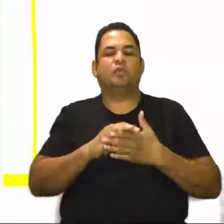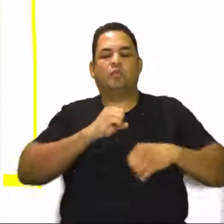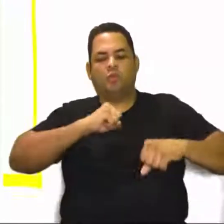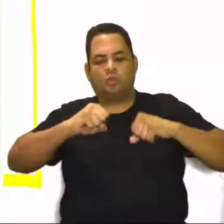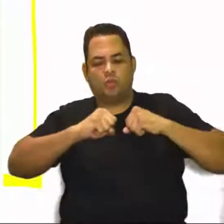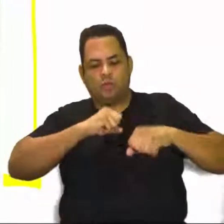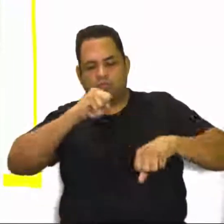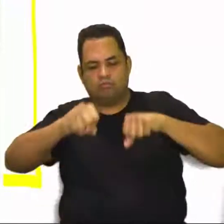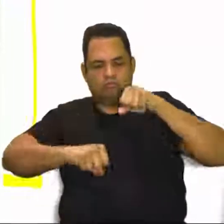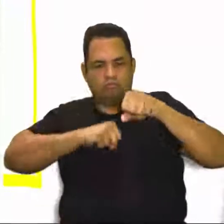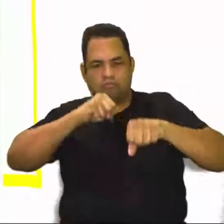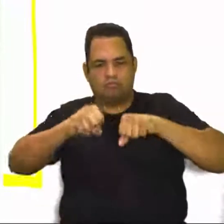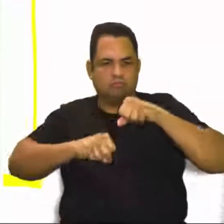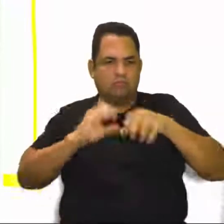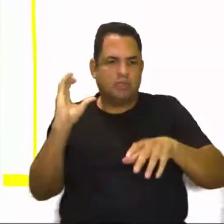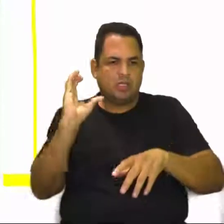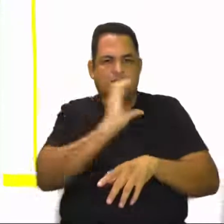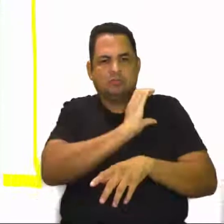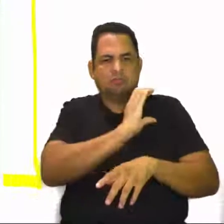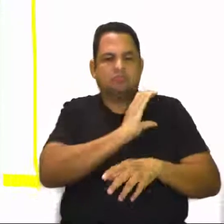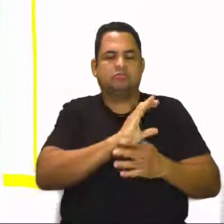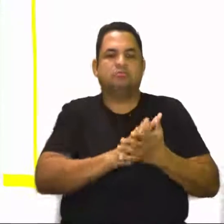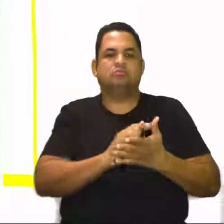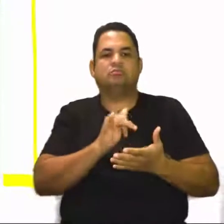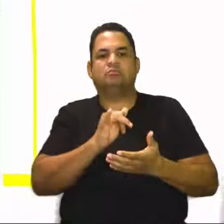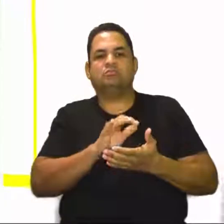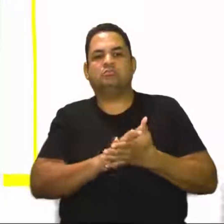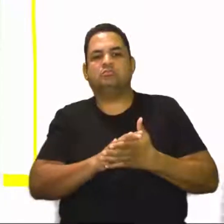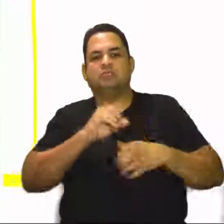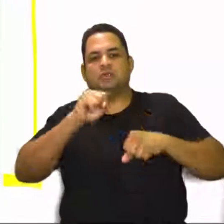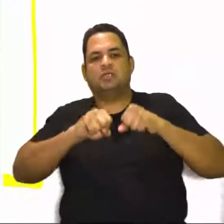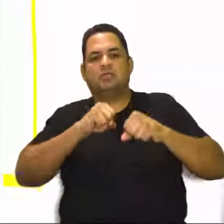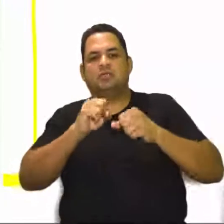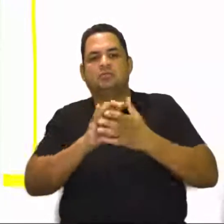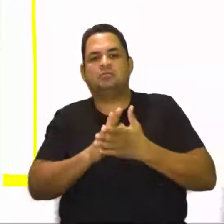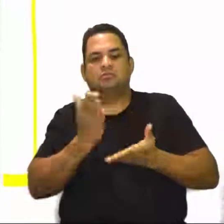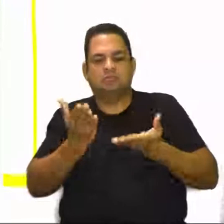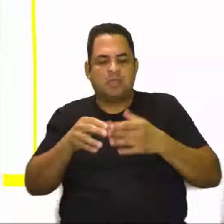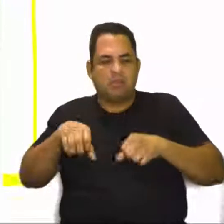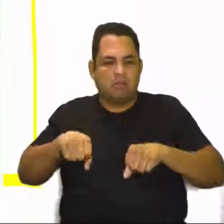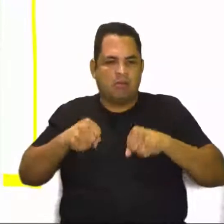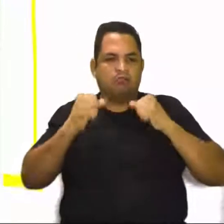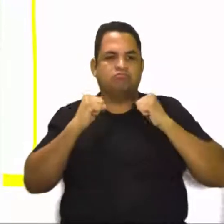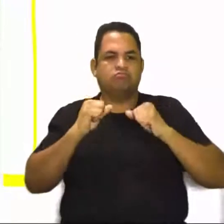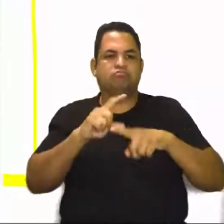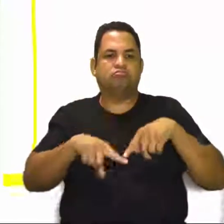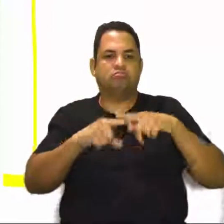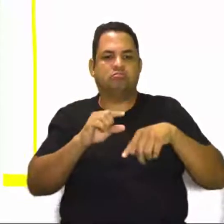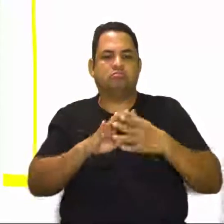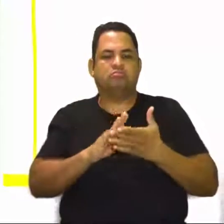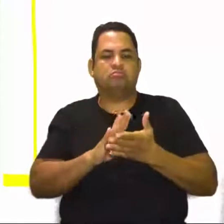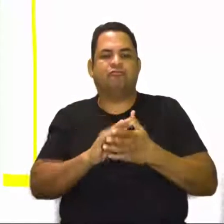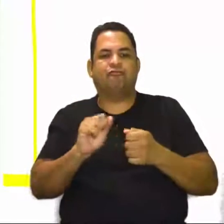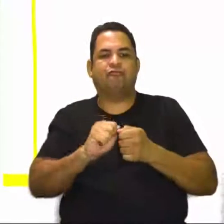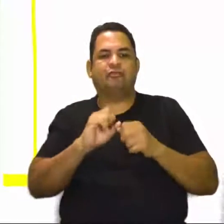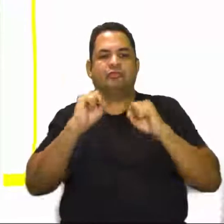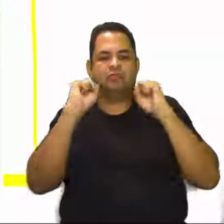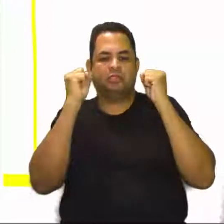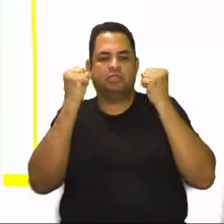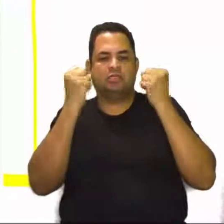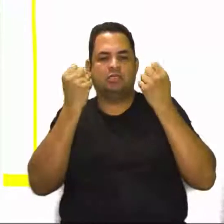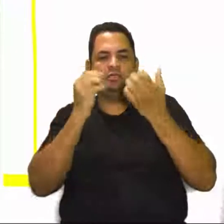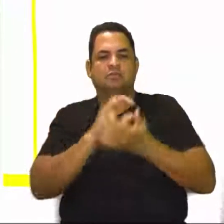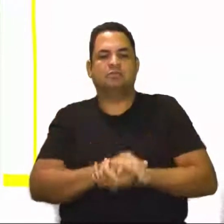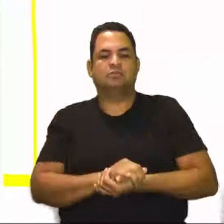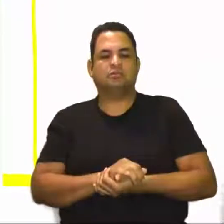correr, pedalar rapidamente, né? Uma bicicleta, carregar objetos pesados ou até mesmo fazer ginástica